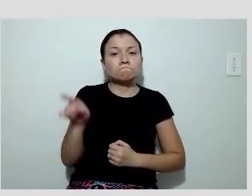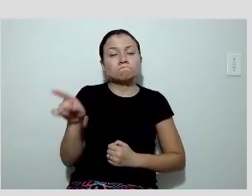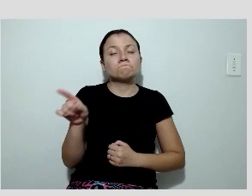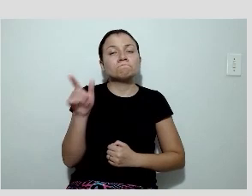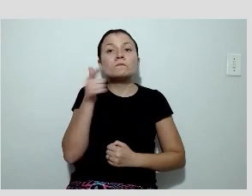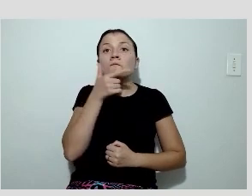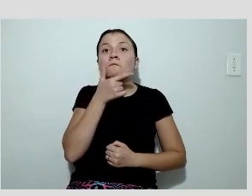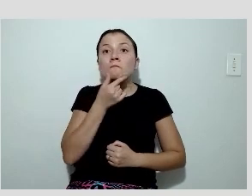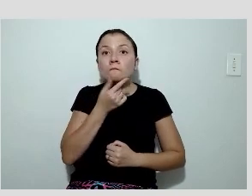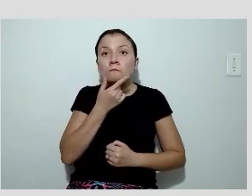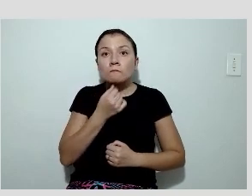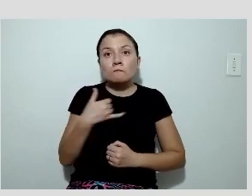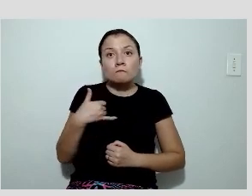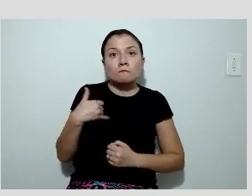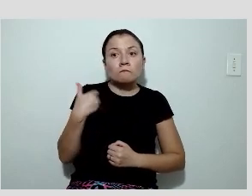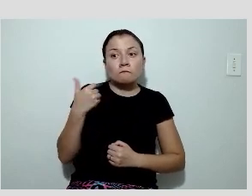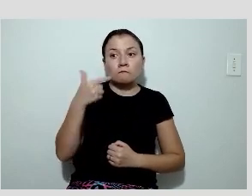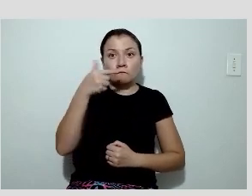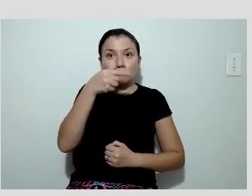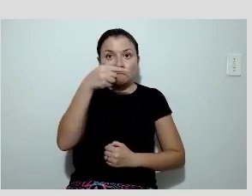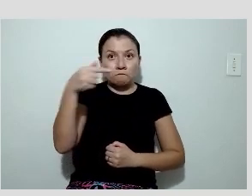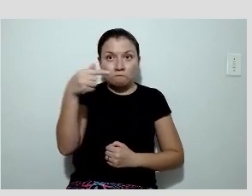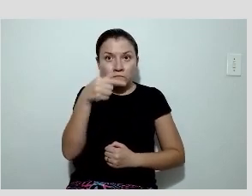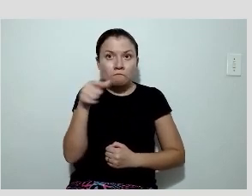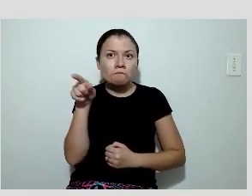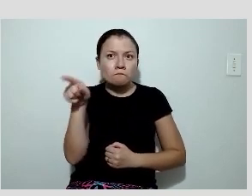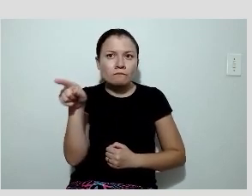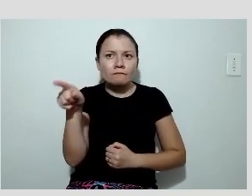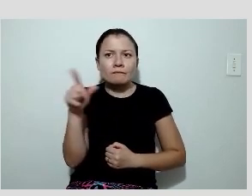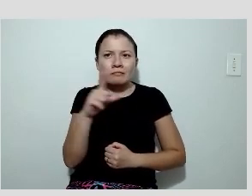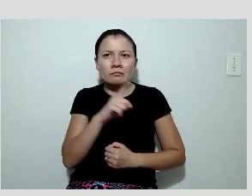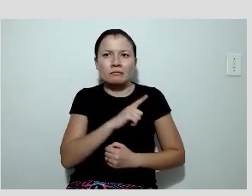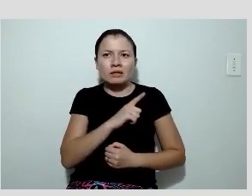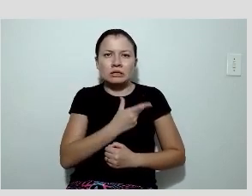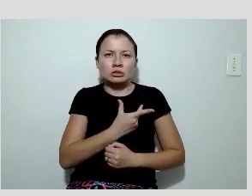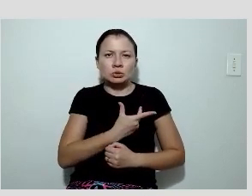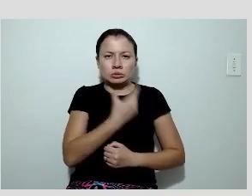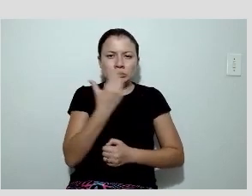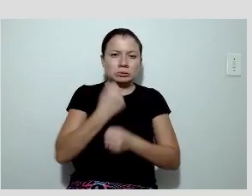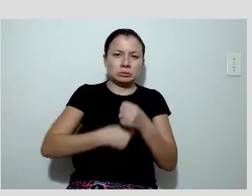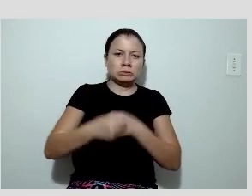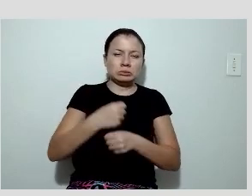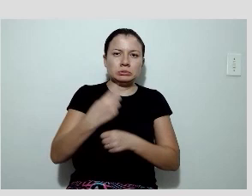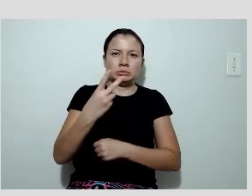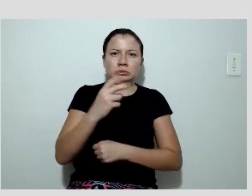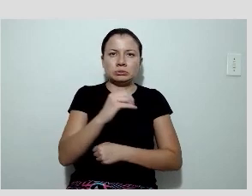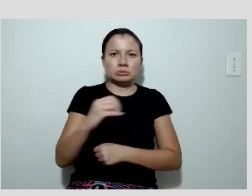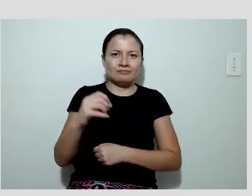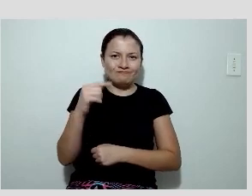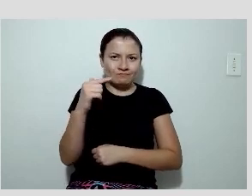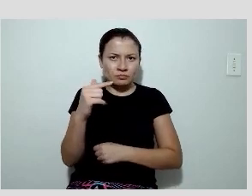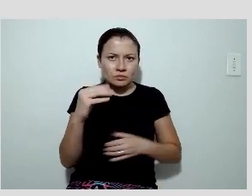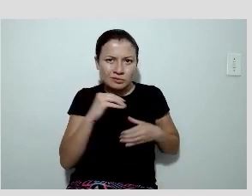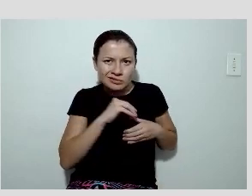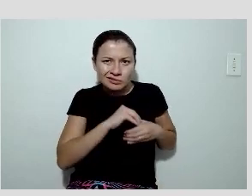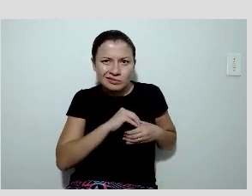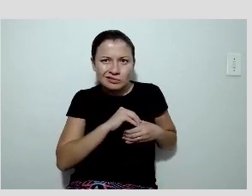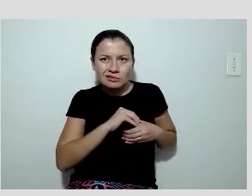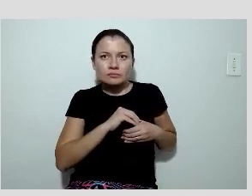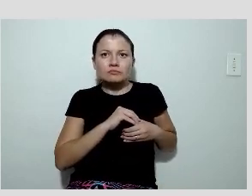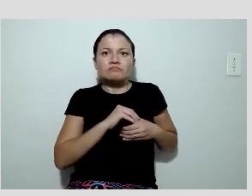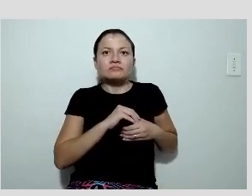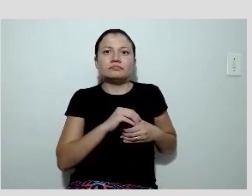anos com uma história de revascularização miocárdica cirúrgica em 2007, com um pante de mamária